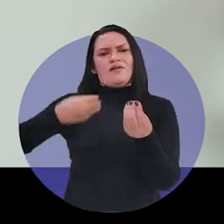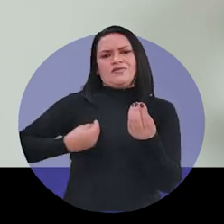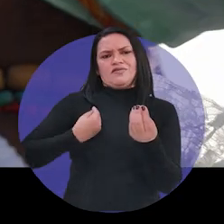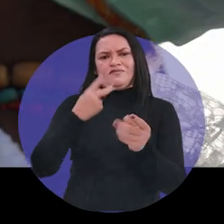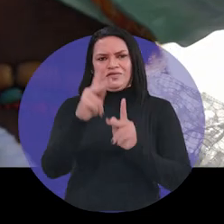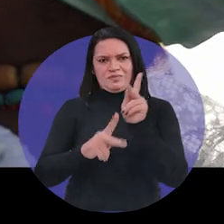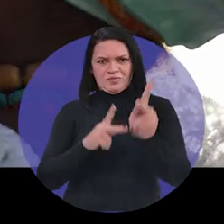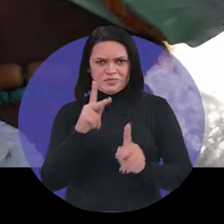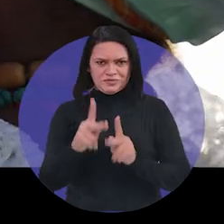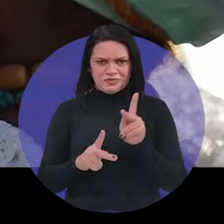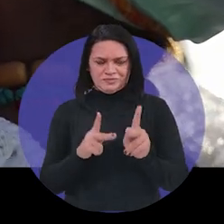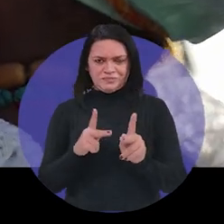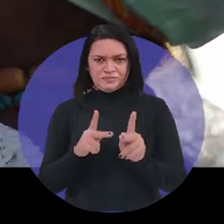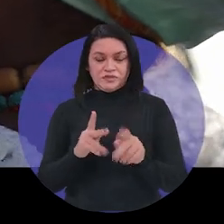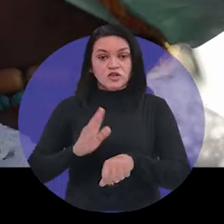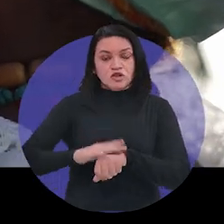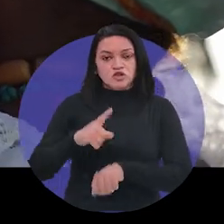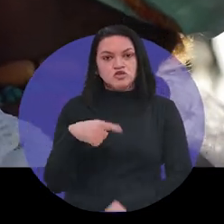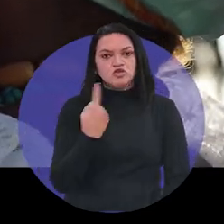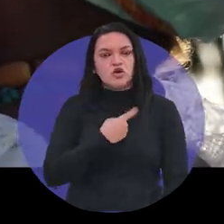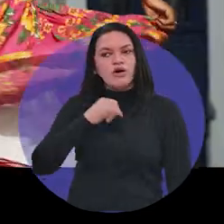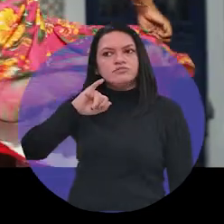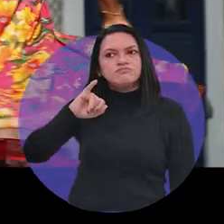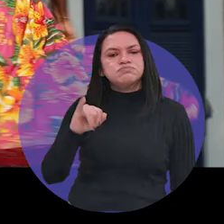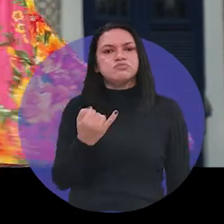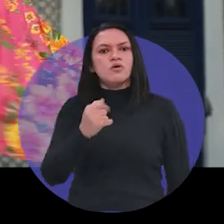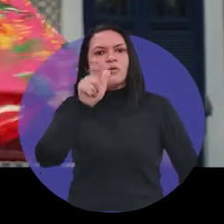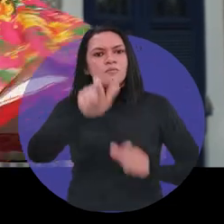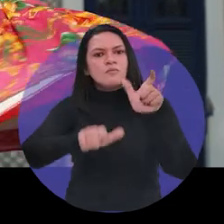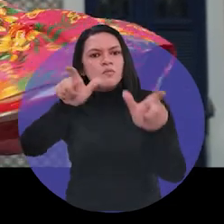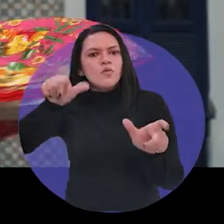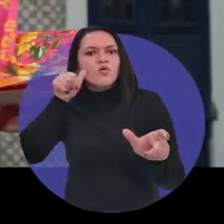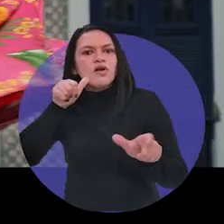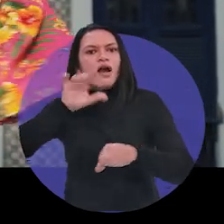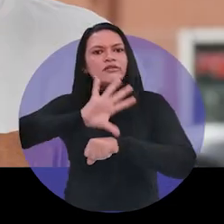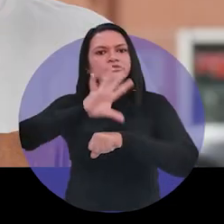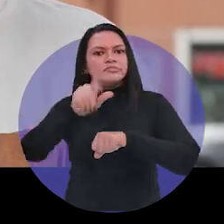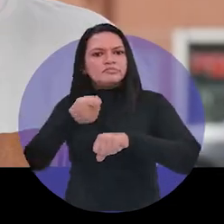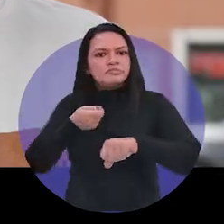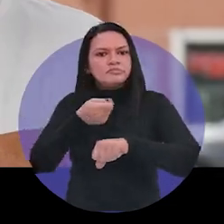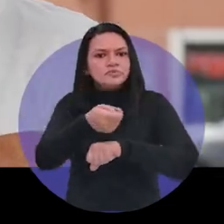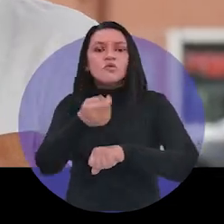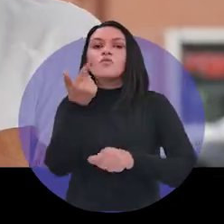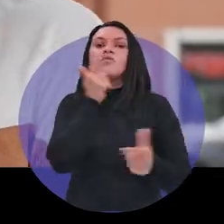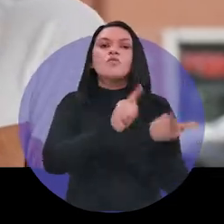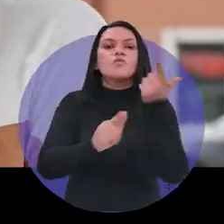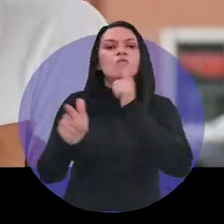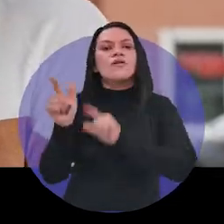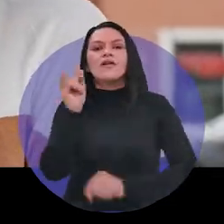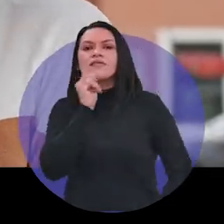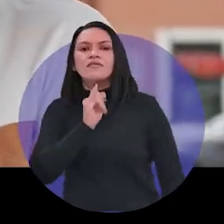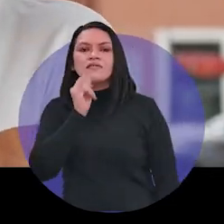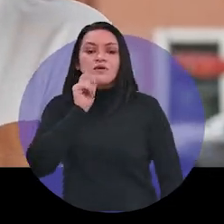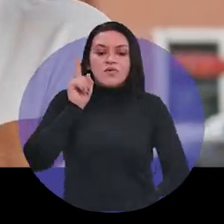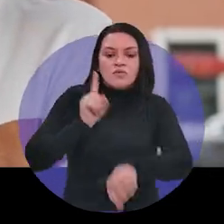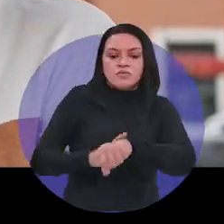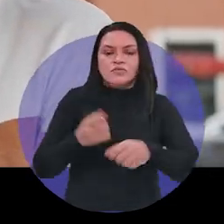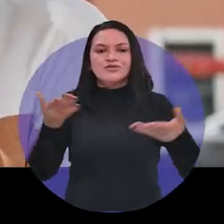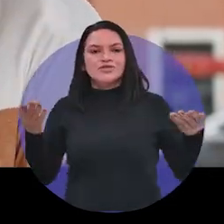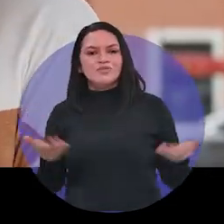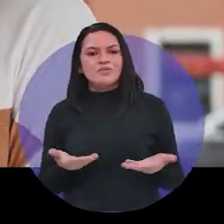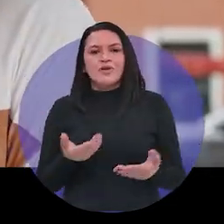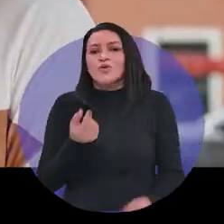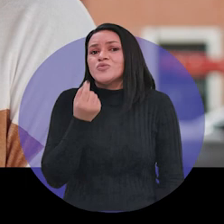à população. Nós possibilitamos que mulheres quilombolas, por exemplo, tivessem, neste